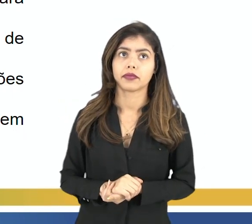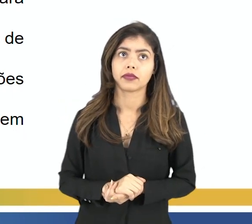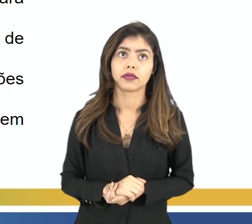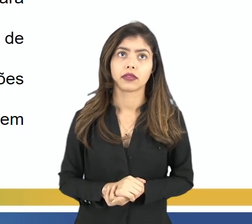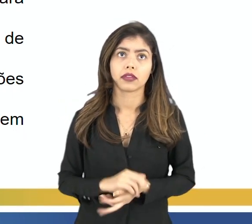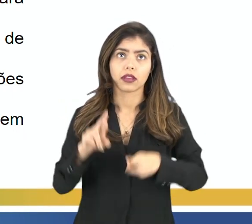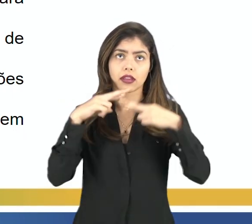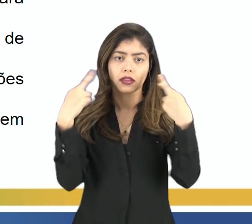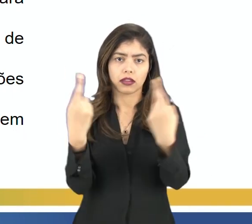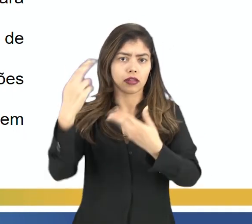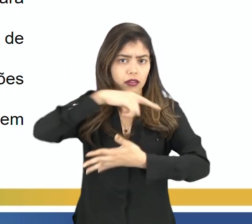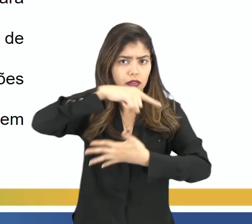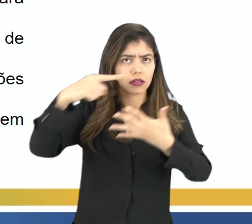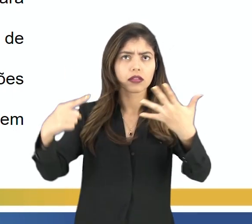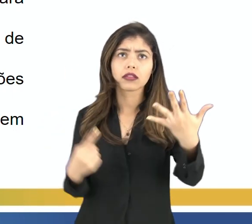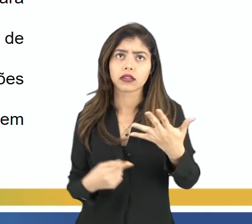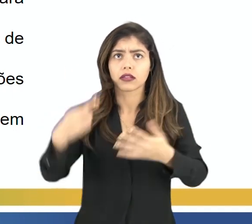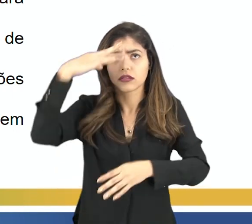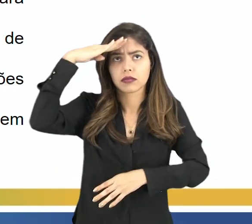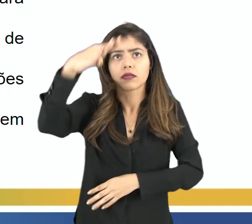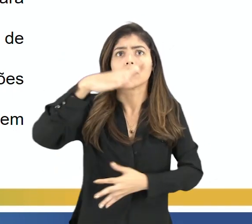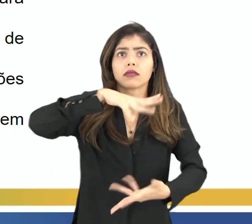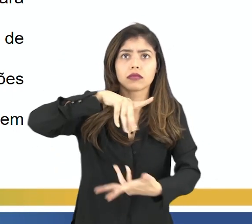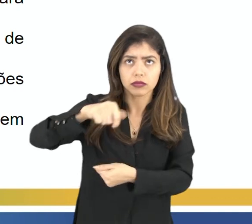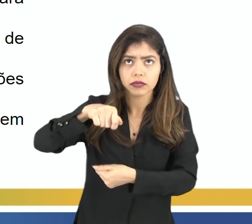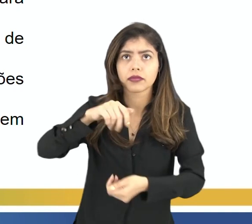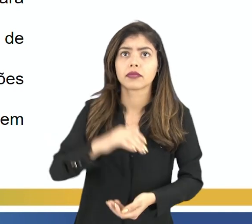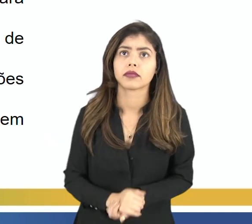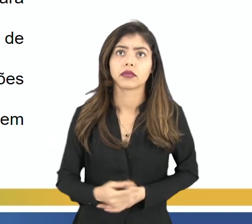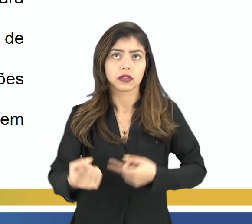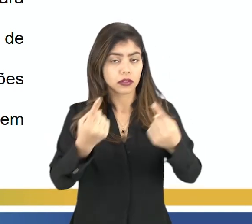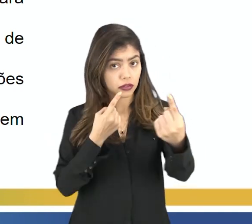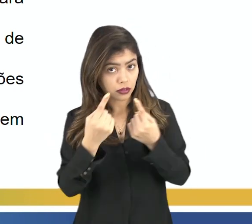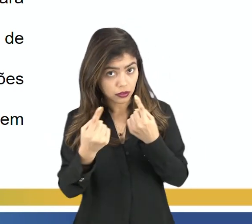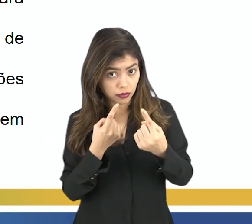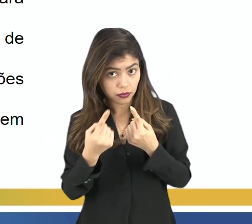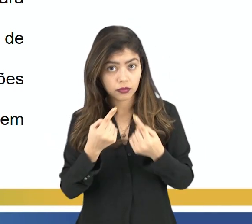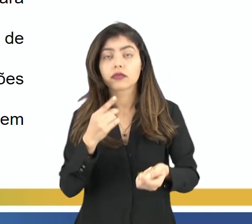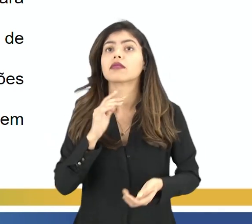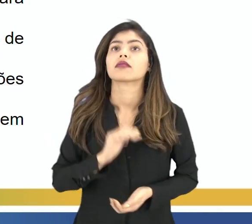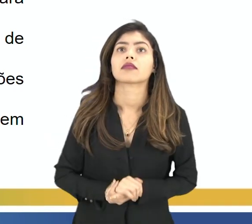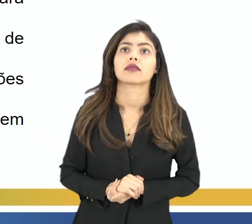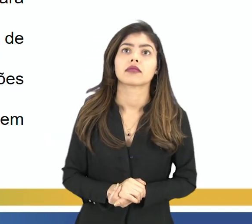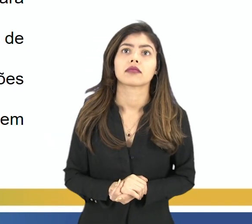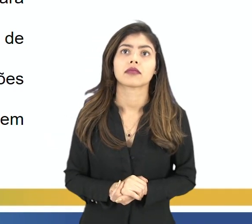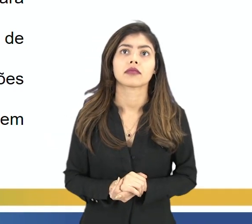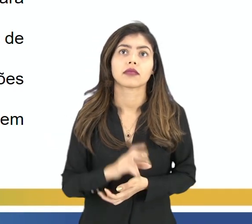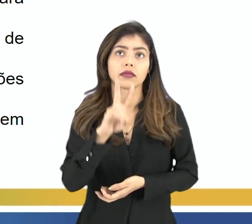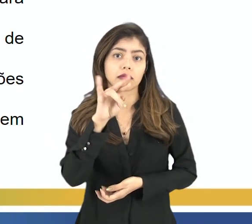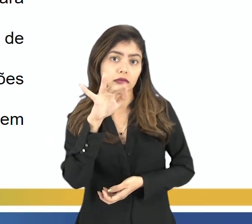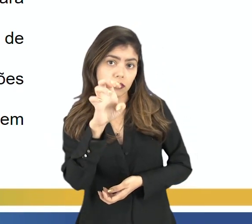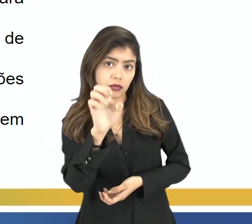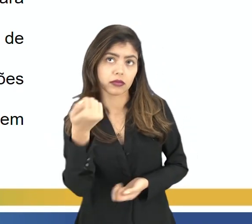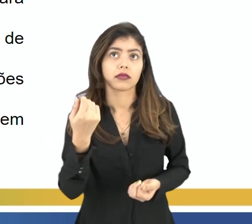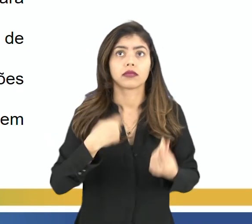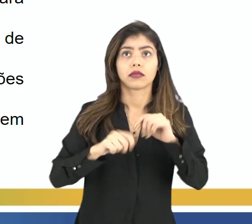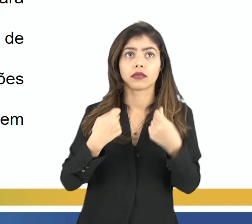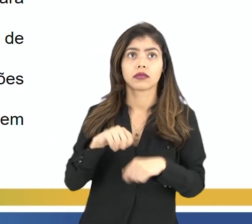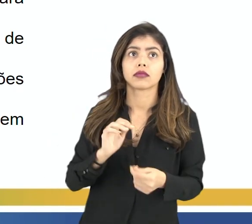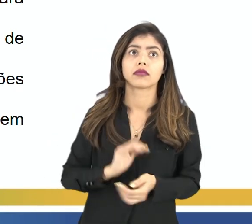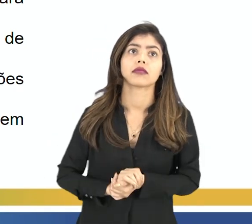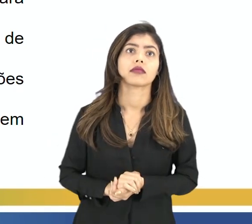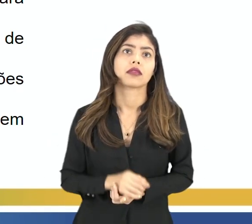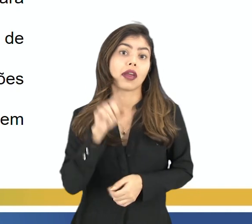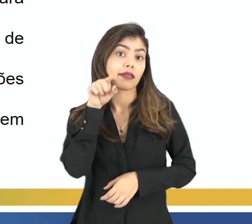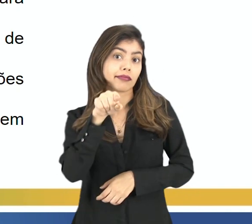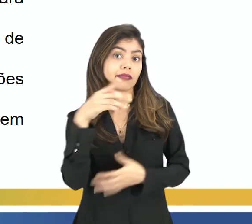Várias reuniões de lideranças mundiais são realizadas para discutir a crise econômica